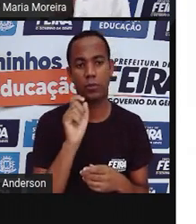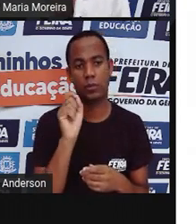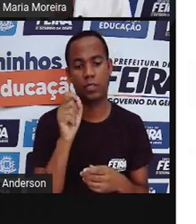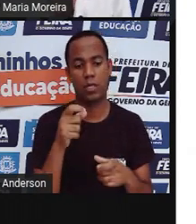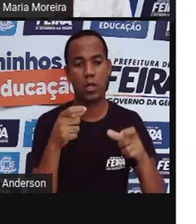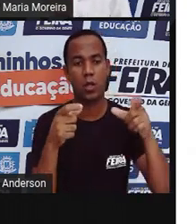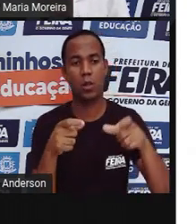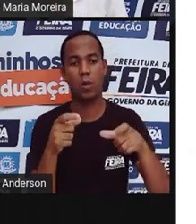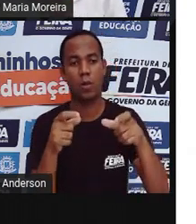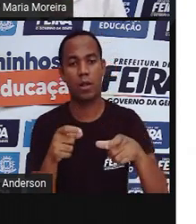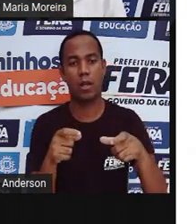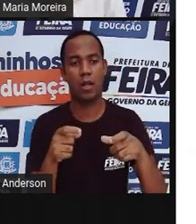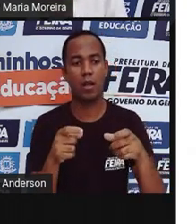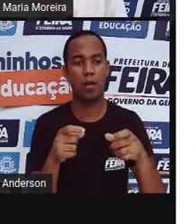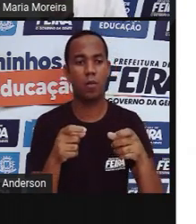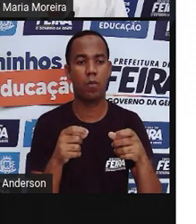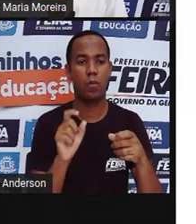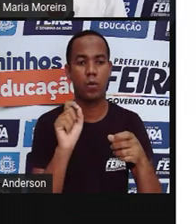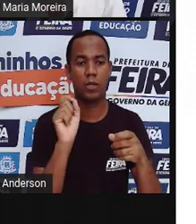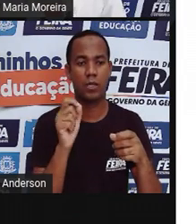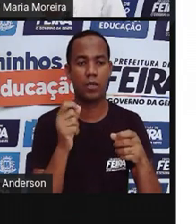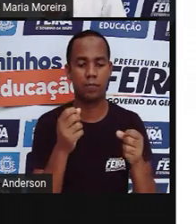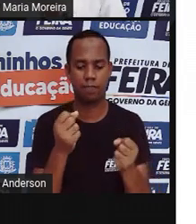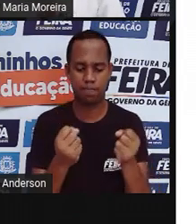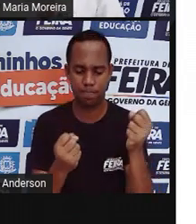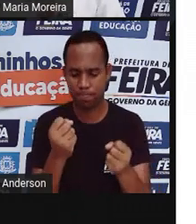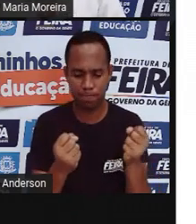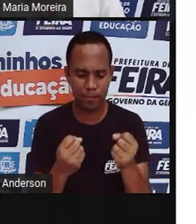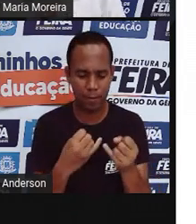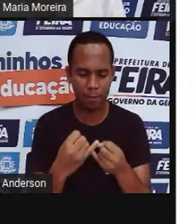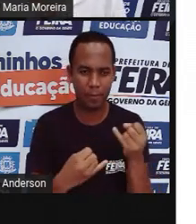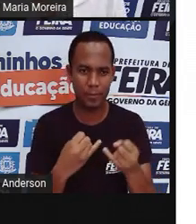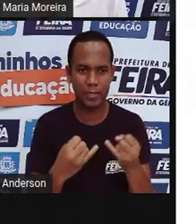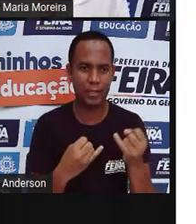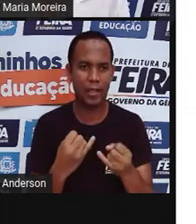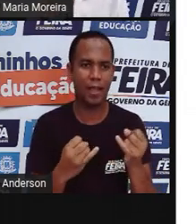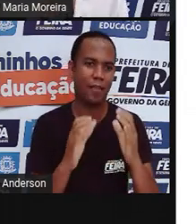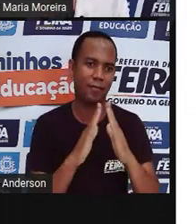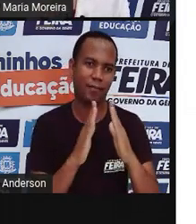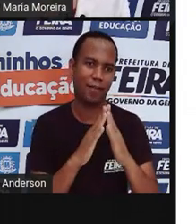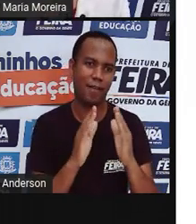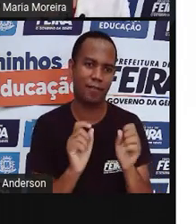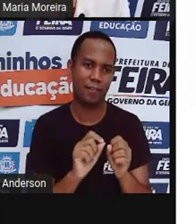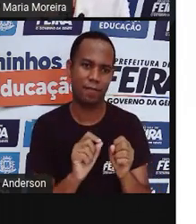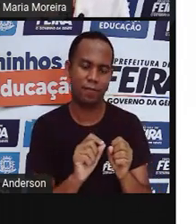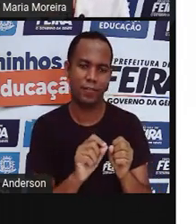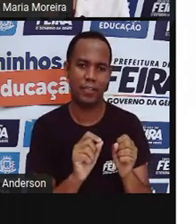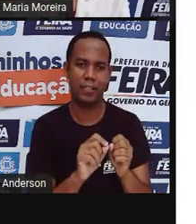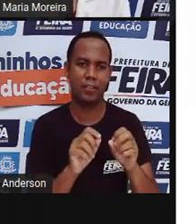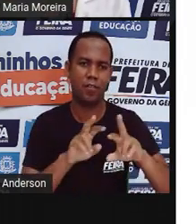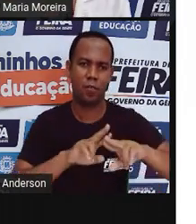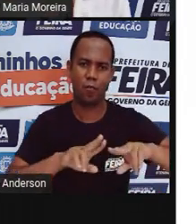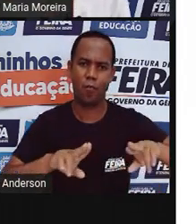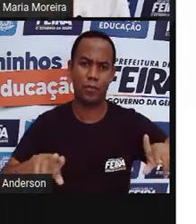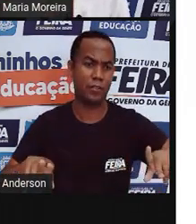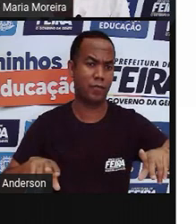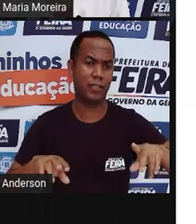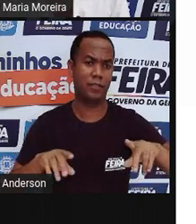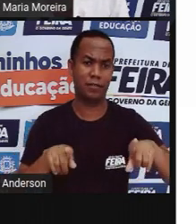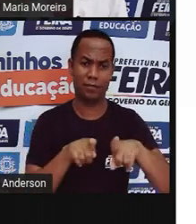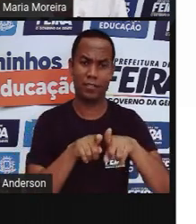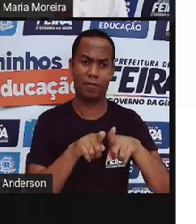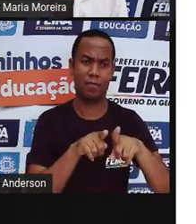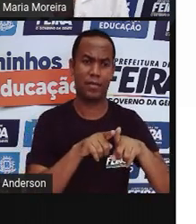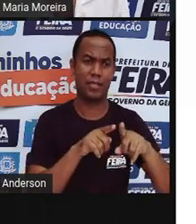local. O carrinho de madeira que era produzido em casa era para ser utilizado ali. os objetos da